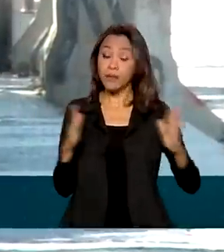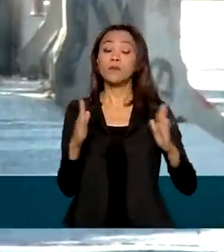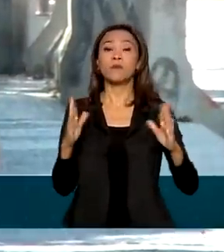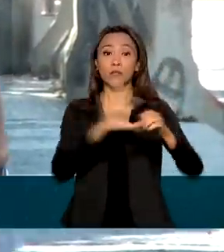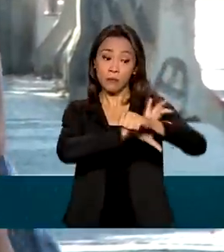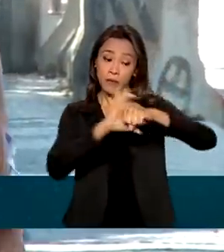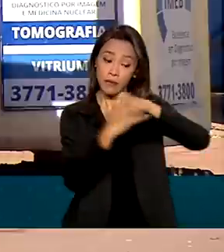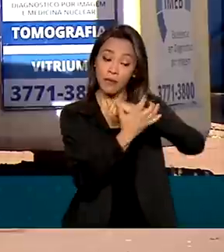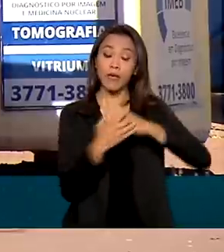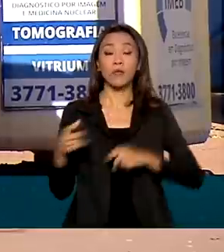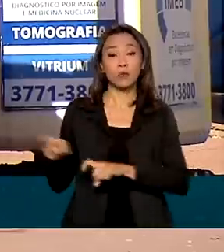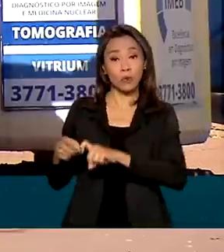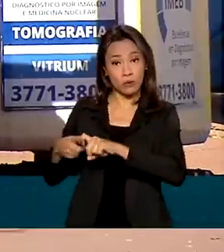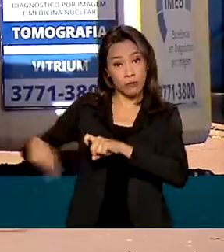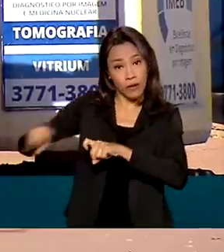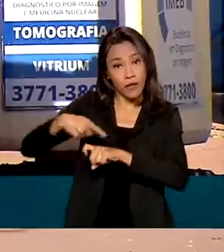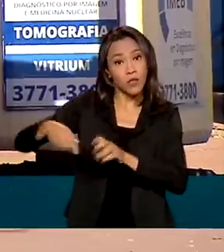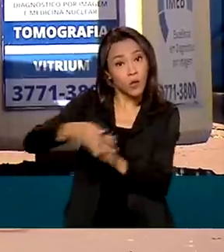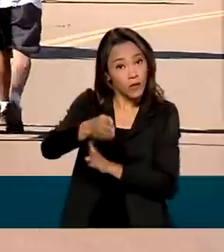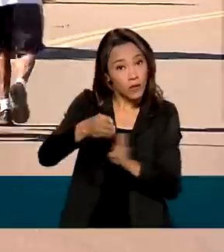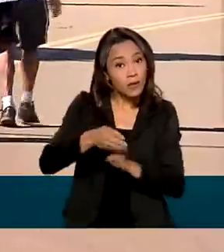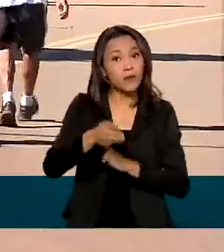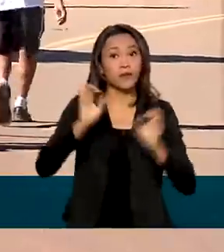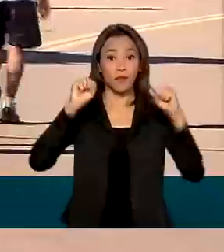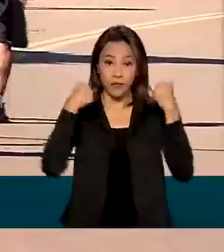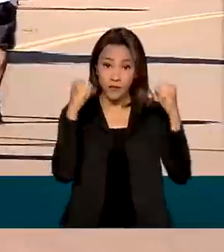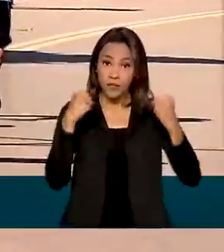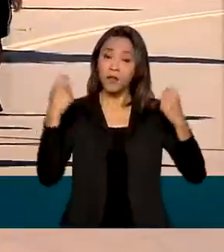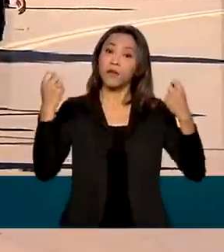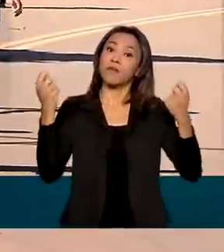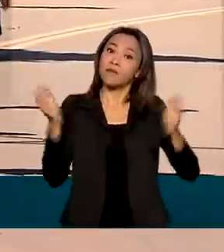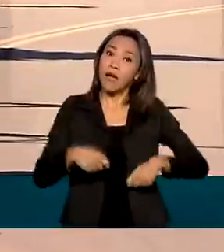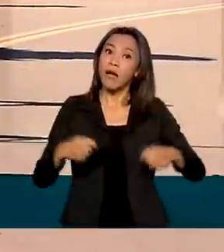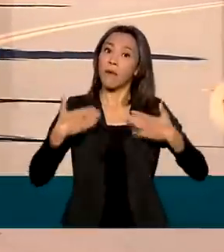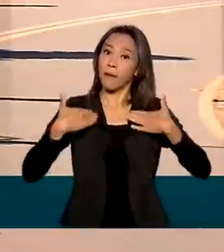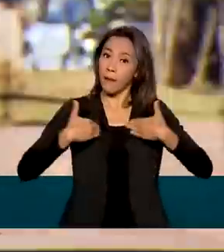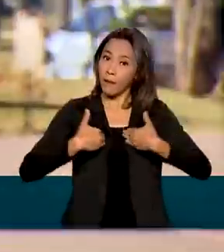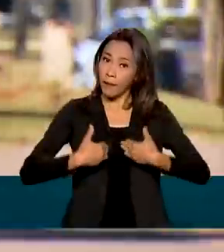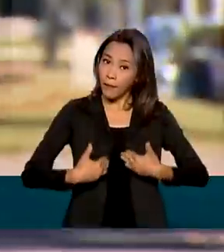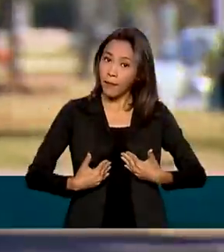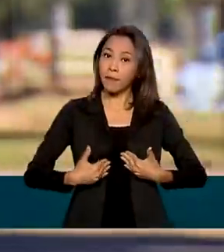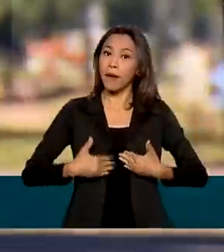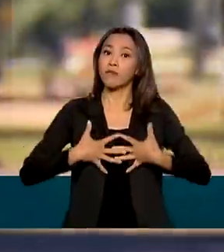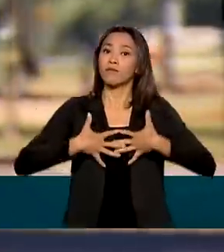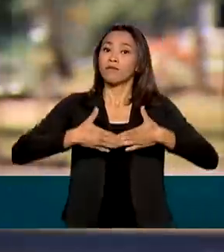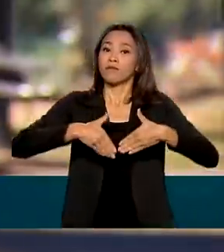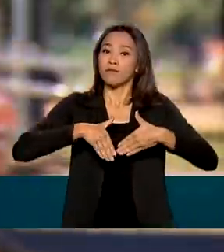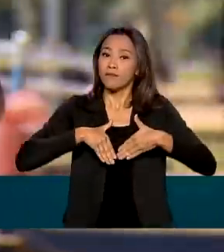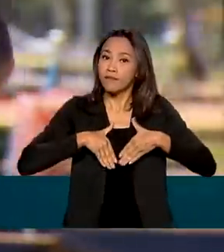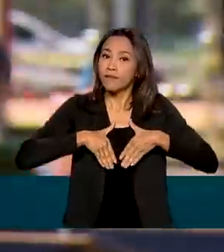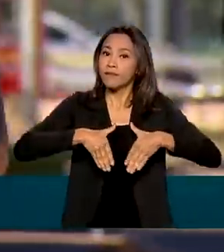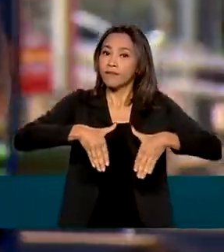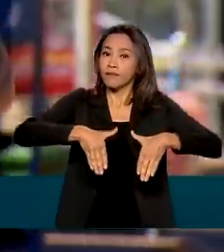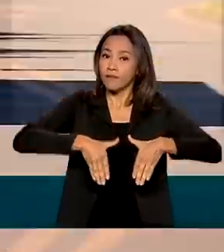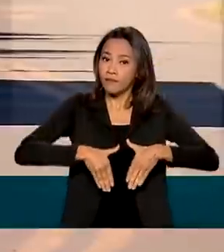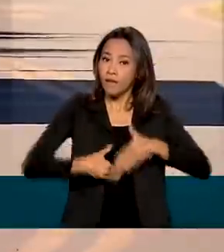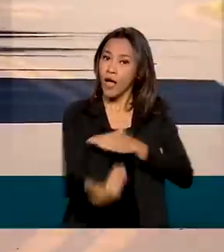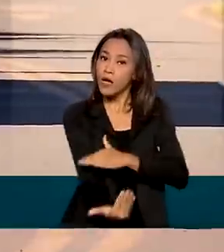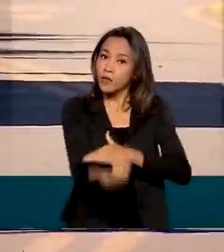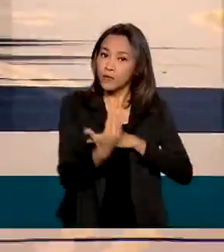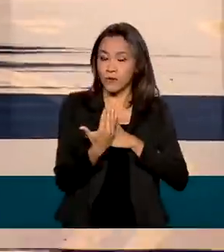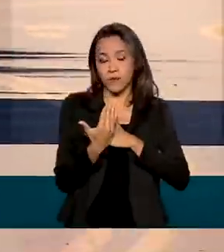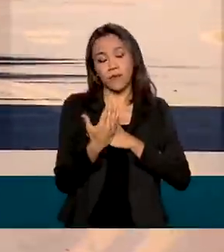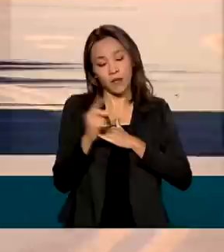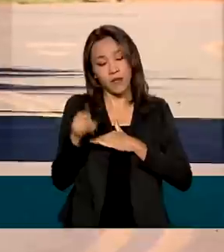recomendam a atividade física como uma forma do corpo aumentar a capacidade pulmonar, o que pode ajudar na recuperação